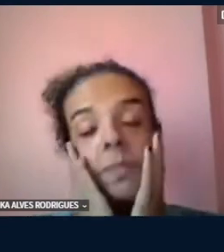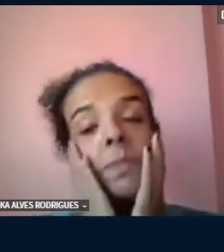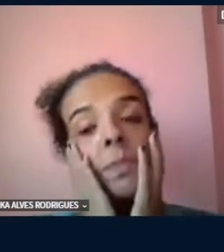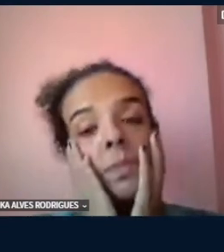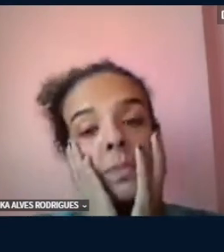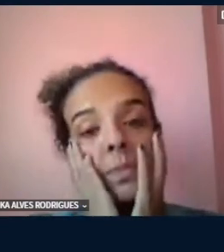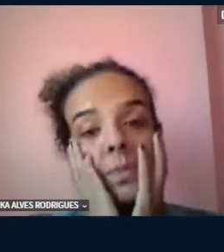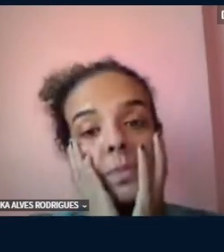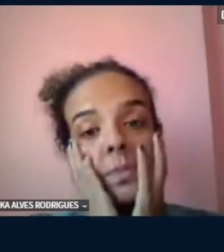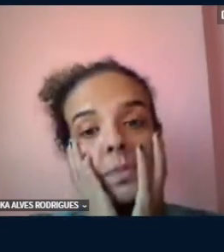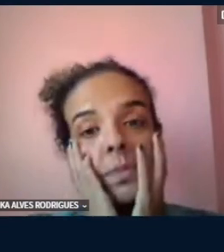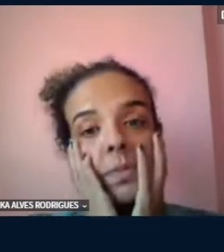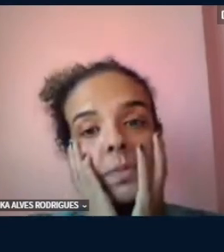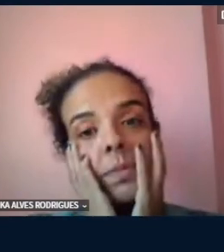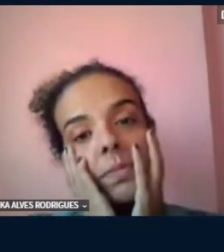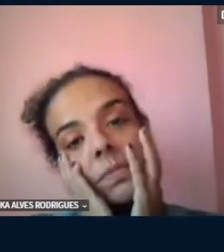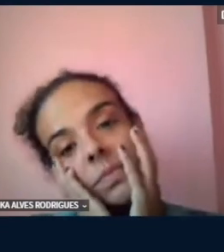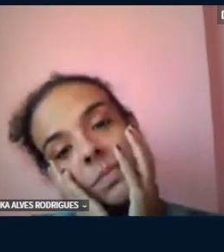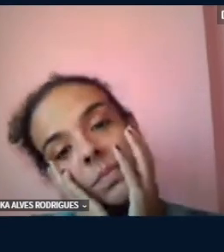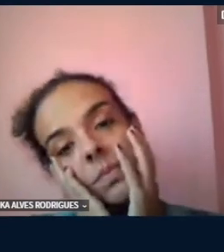já tem no mestrado